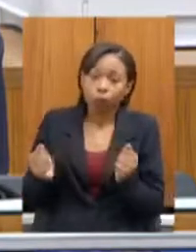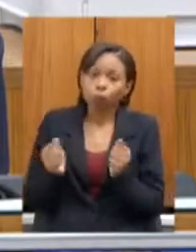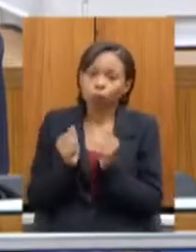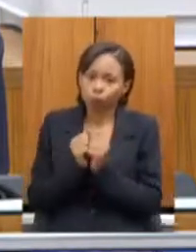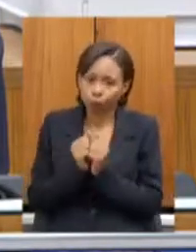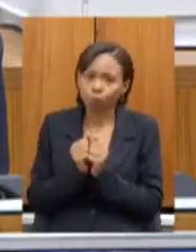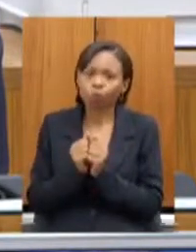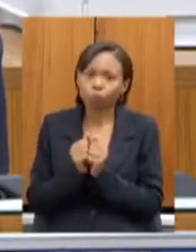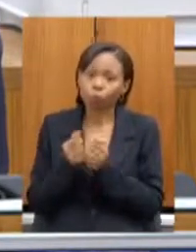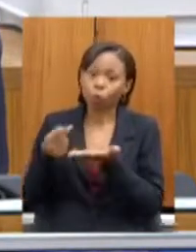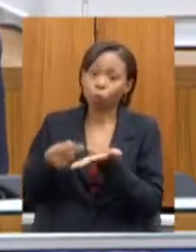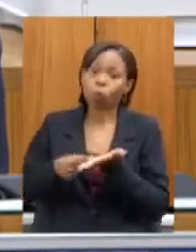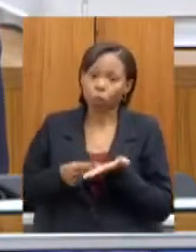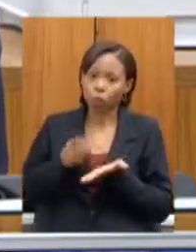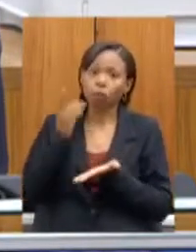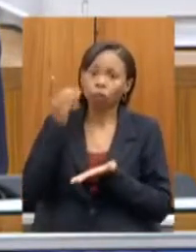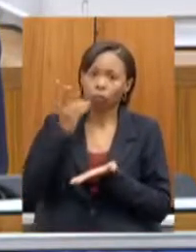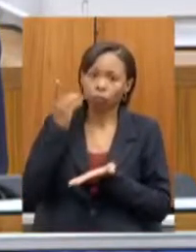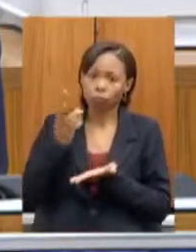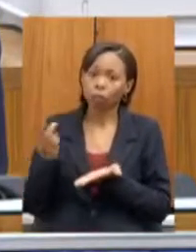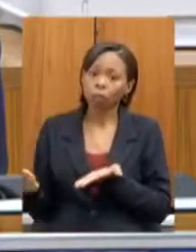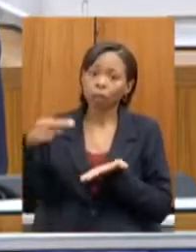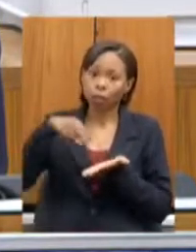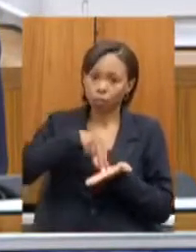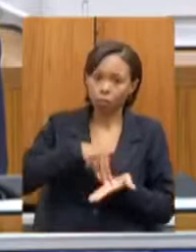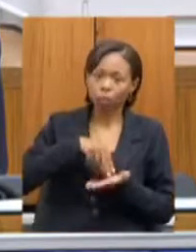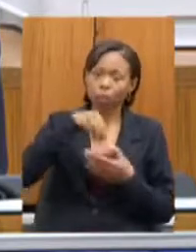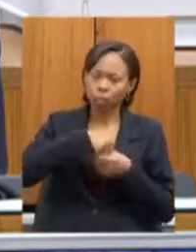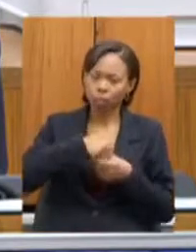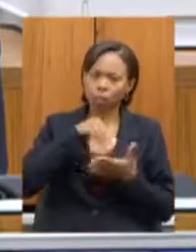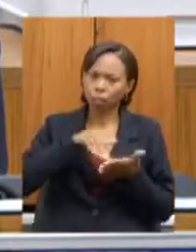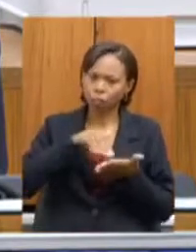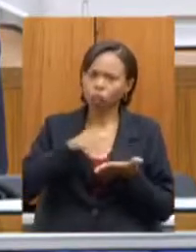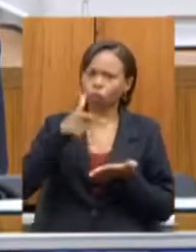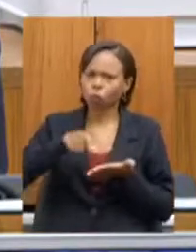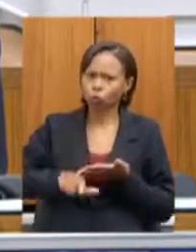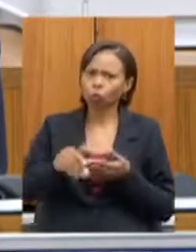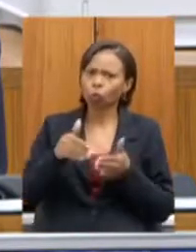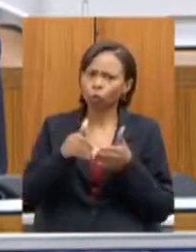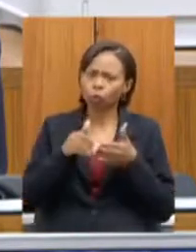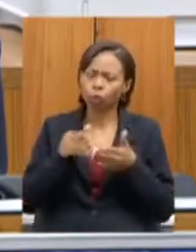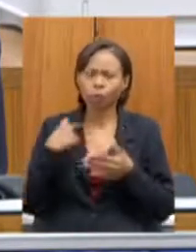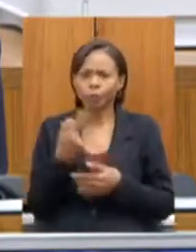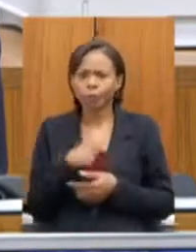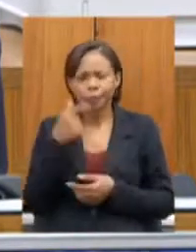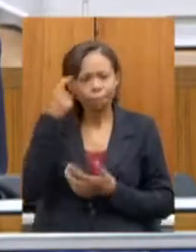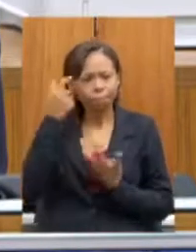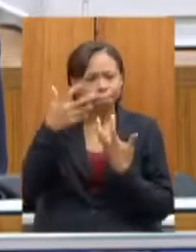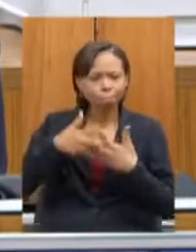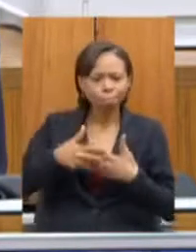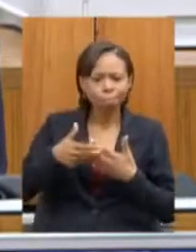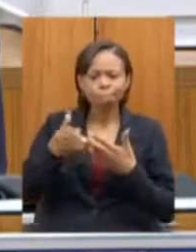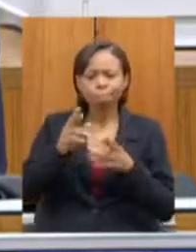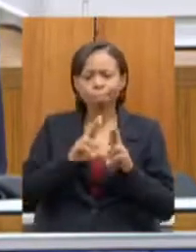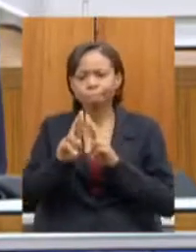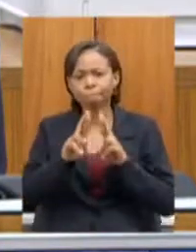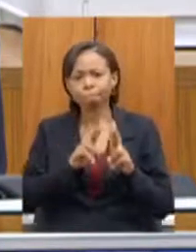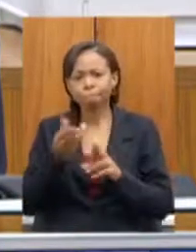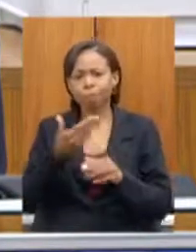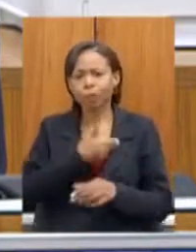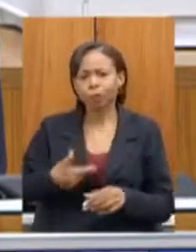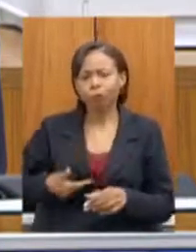convidá-lo mais uma vez para estar na nossa CENFA para a gente pensar formas de atuar junto ao governo federal junto aos deputados